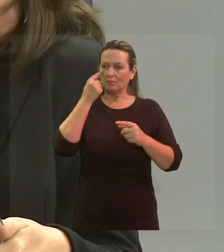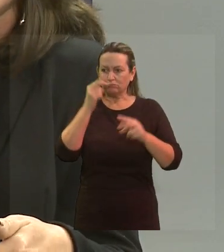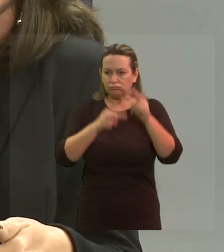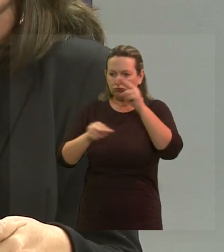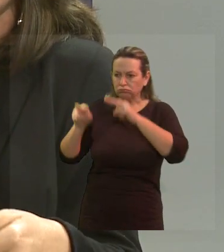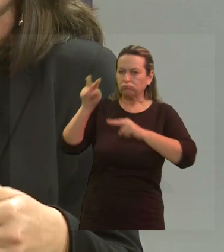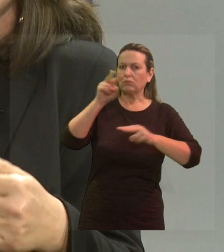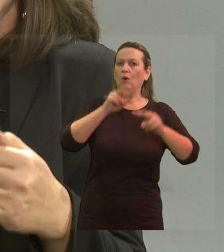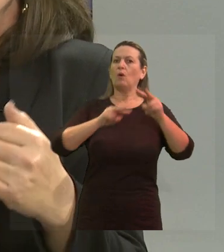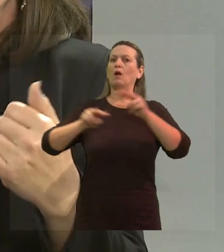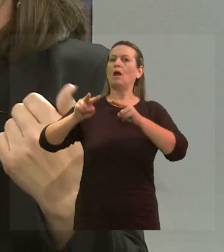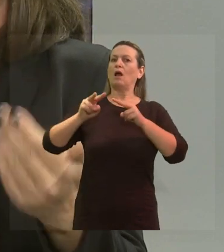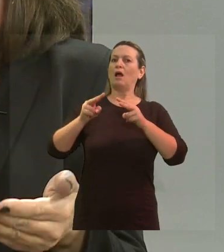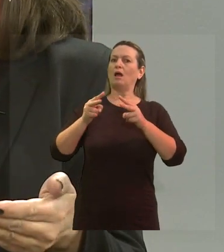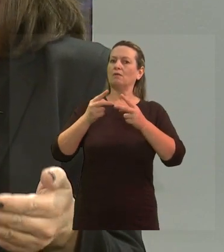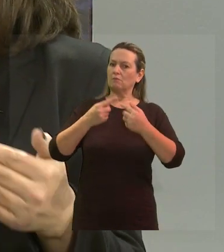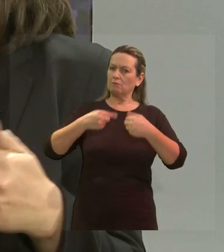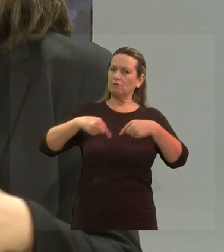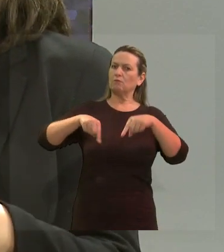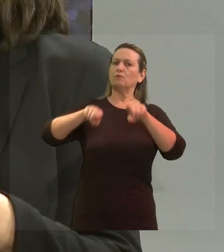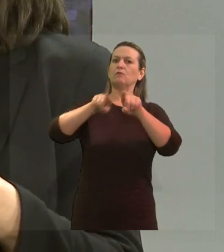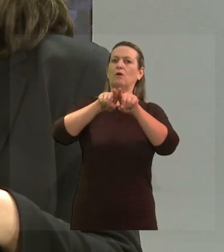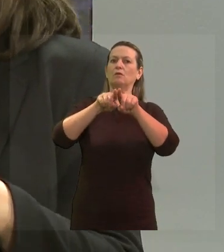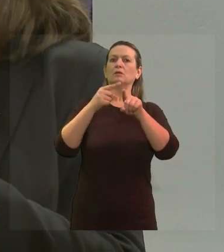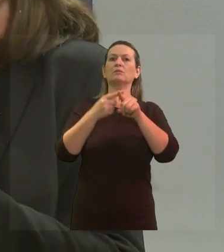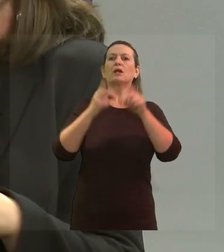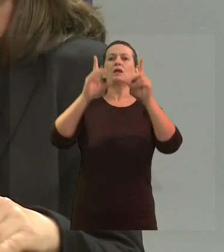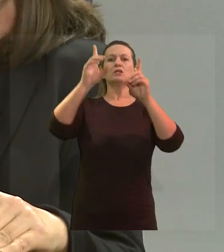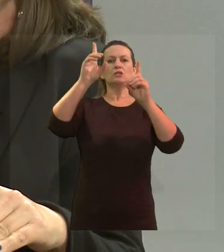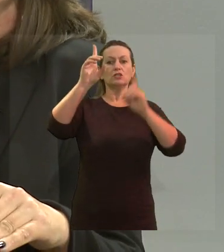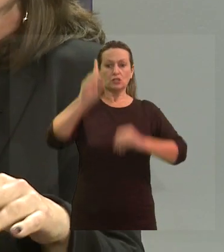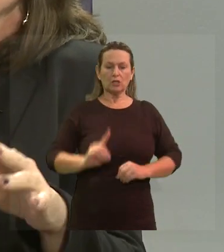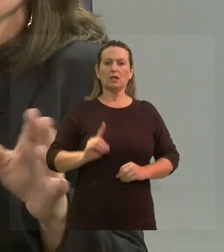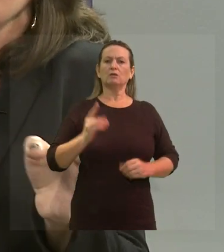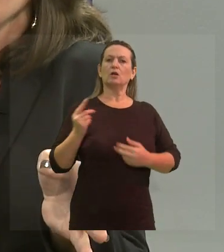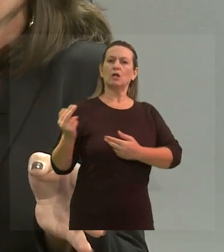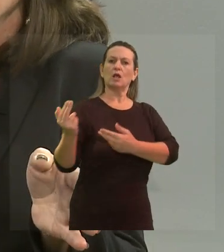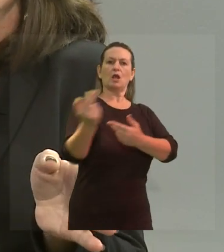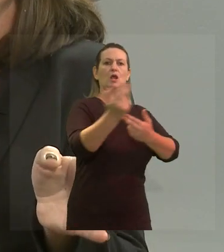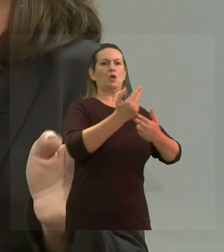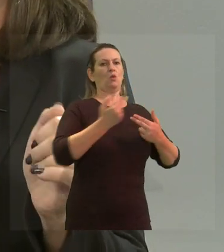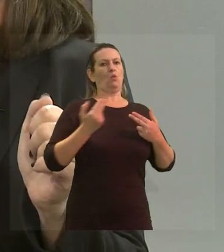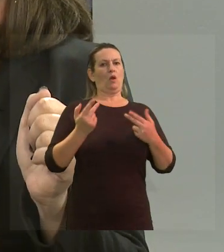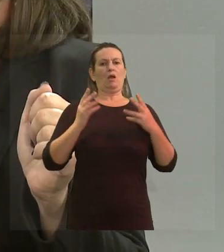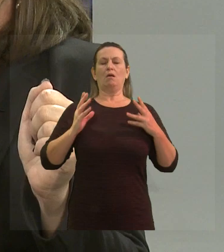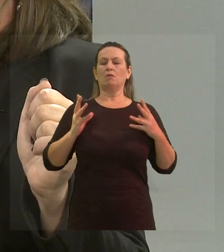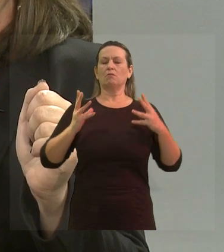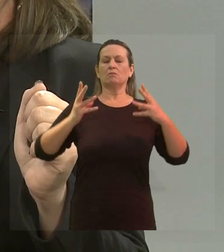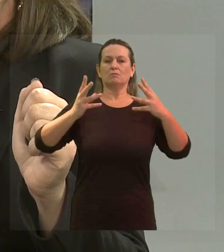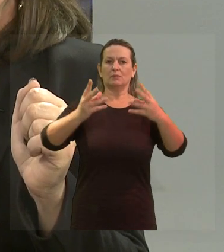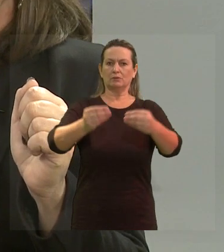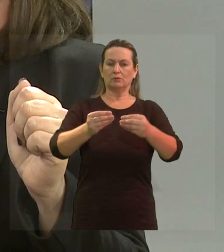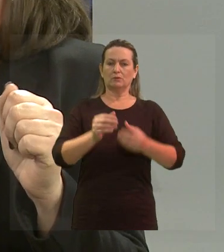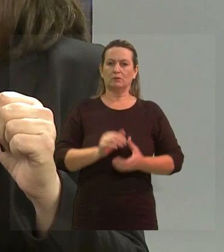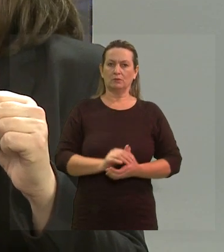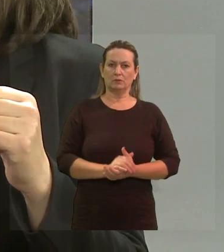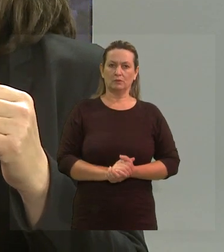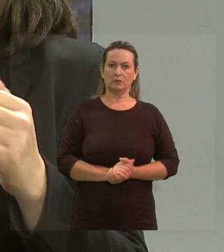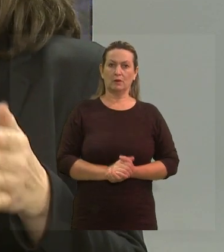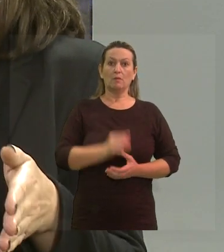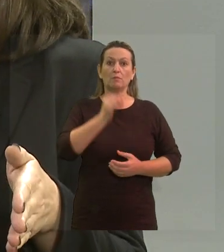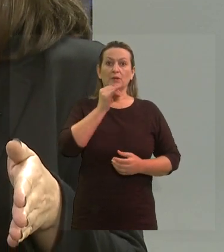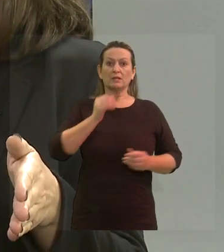revisto. Porque os direitos, eles precisam ser iguais para todos. Então, as pessoas, por exemplo, que são